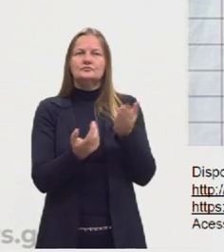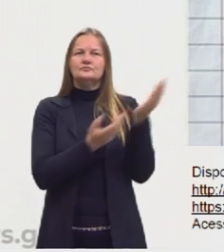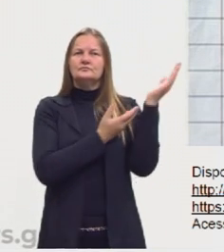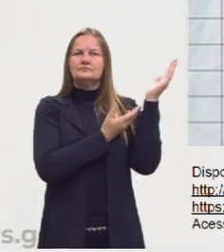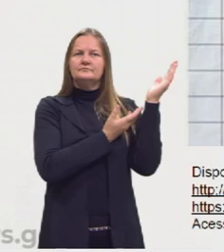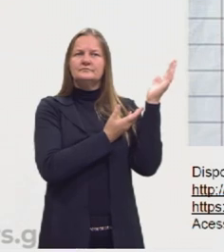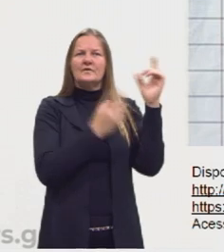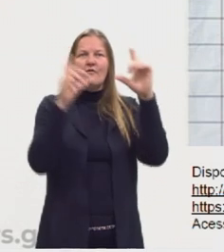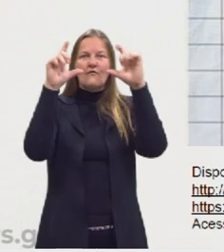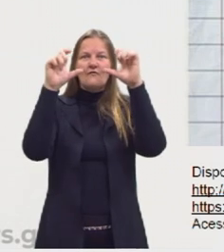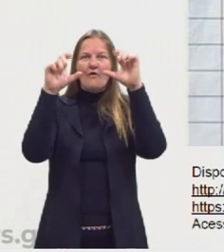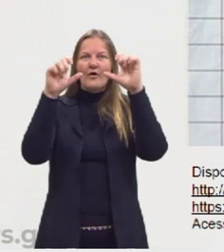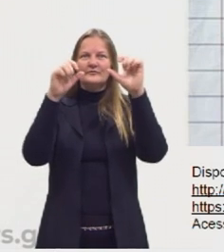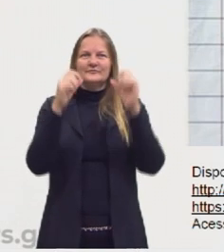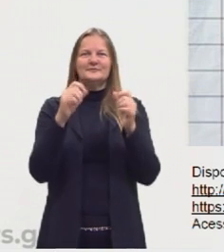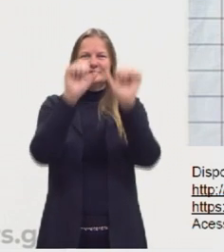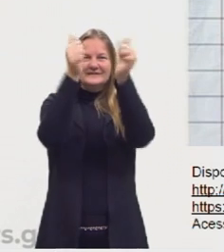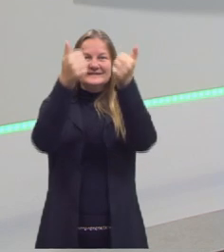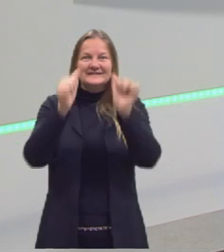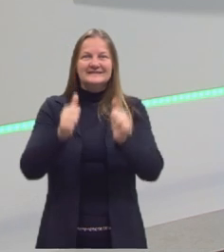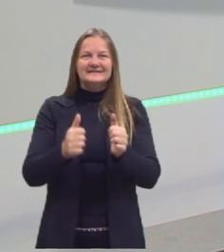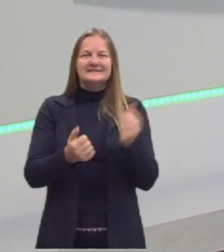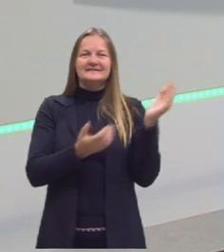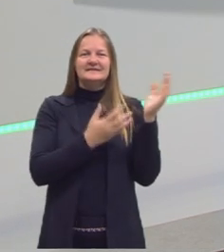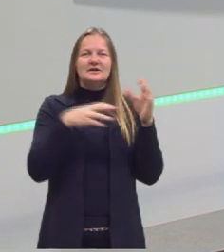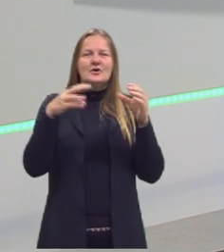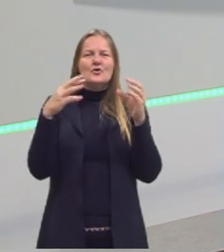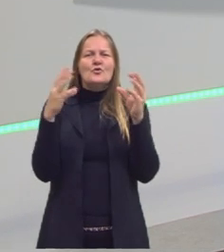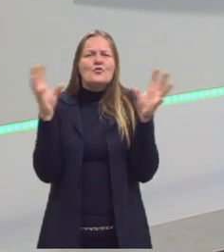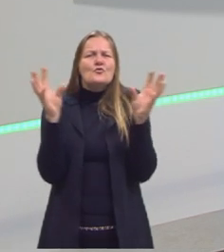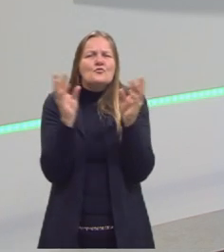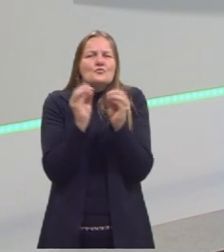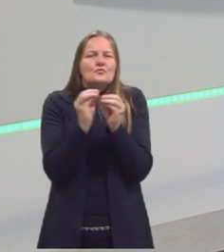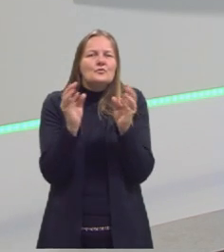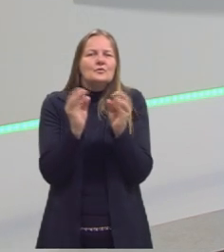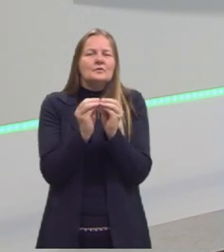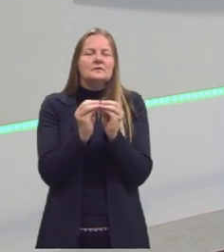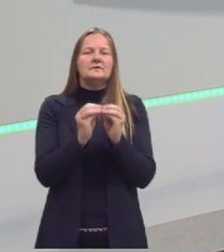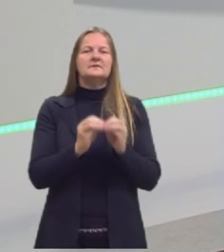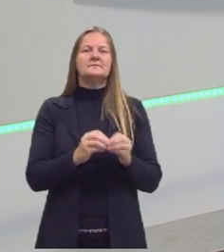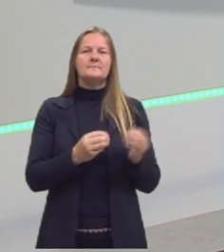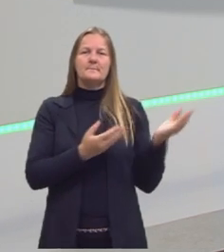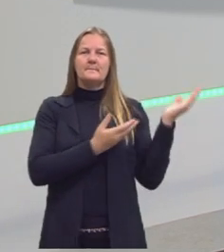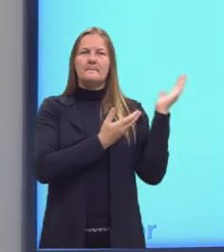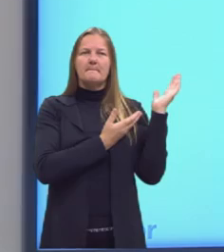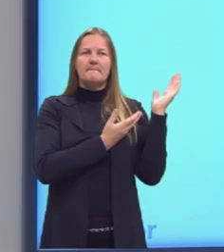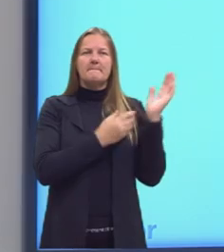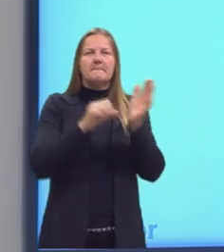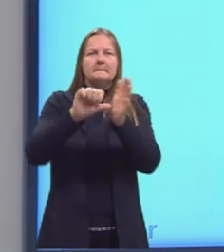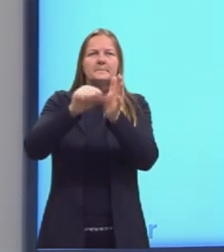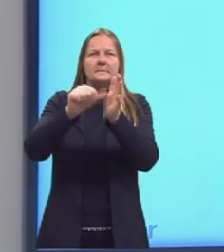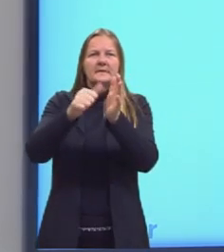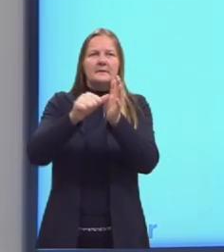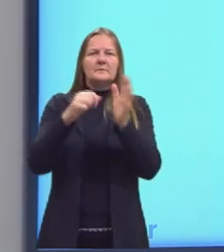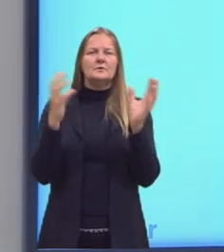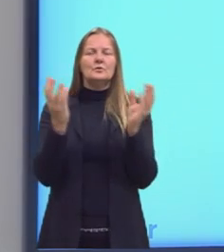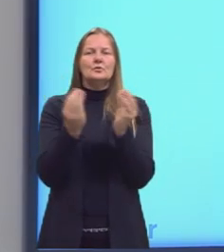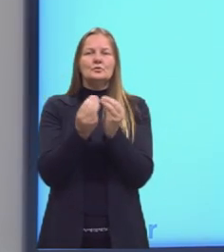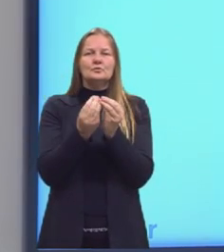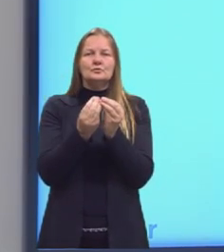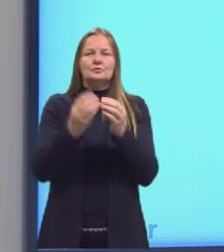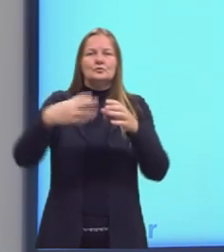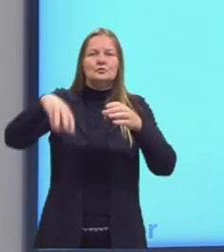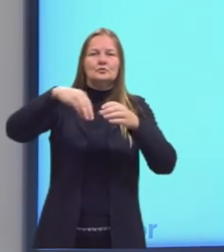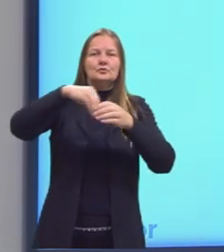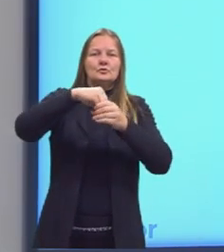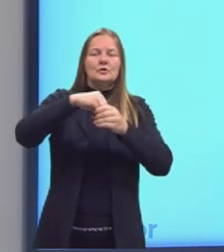imagem, ela traz então um resuminho dos conjuntos numéricos. Nós temos ali então o primeiro conjunto, que é o conjunto dos